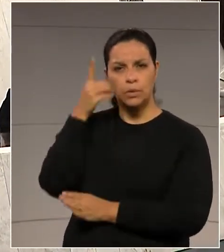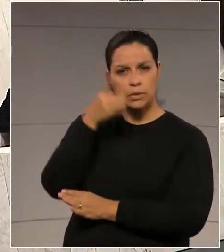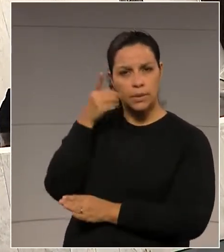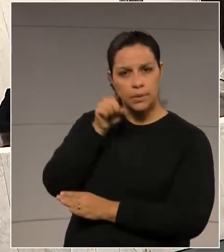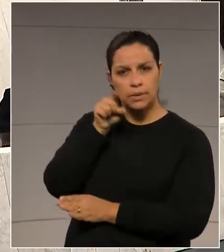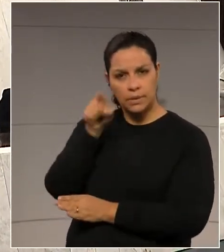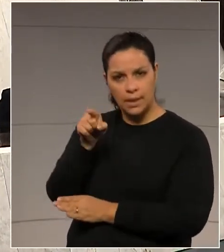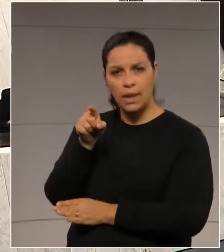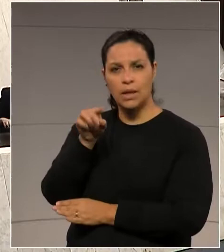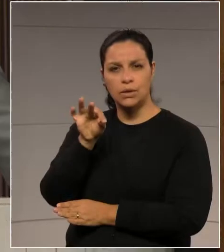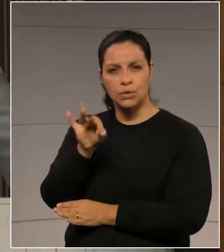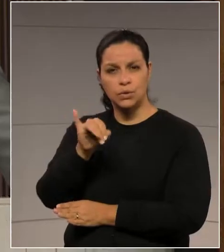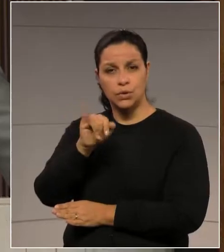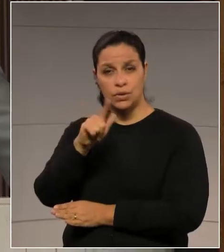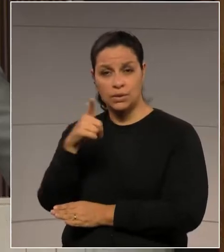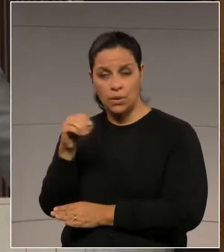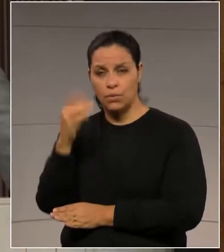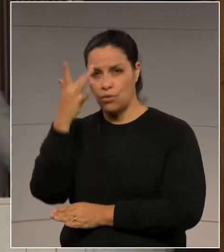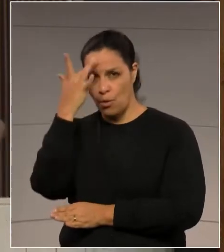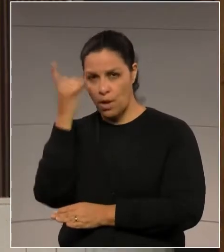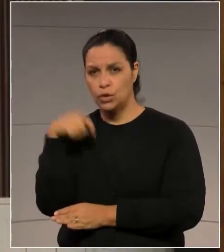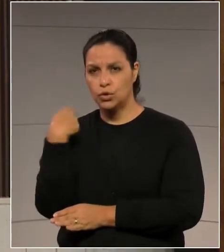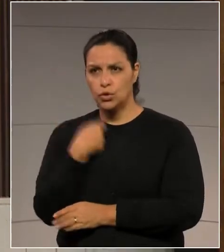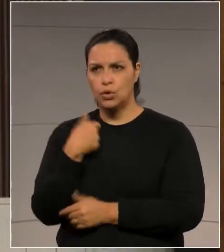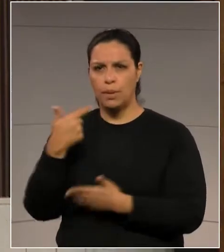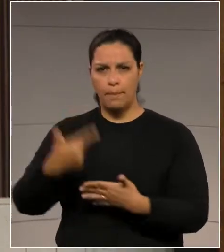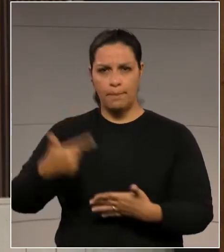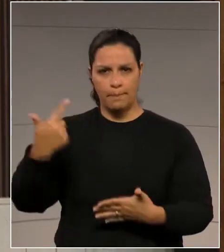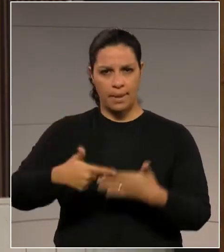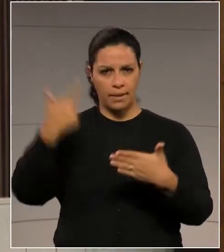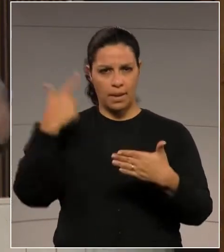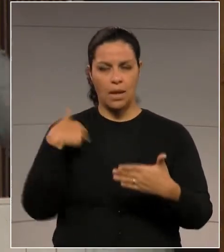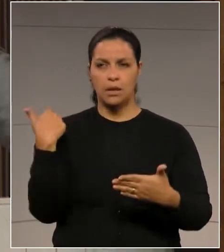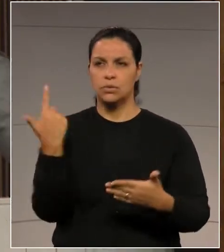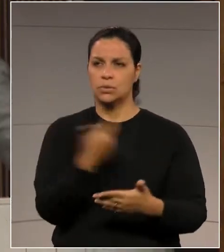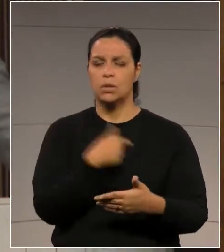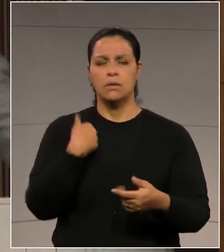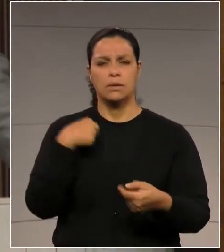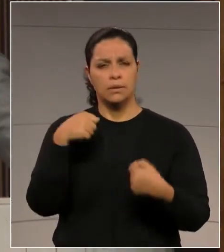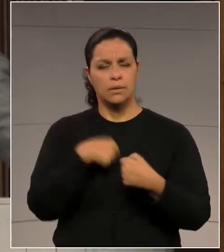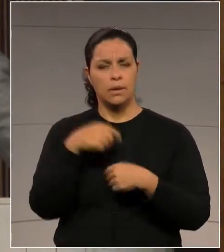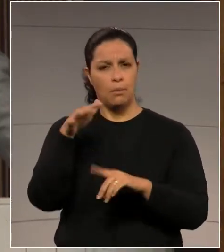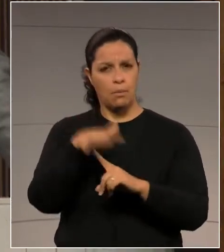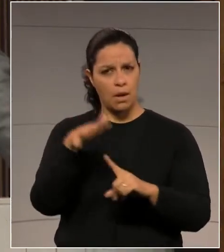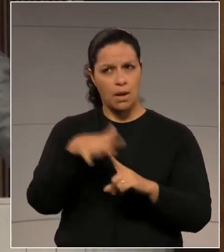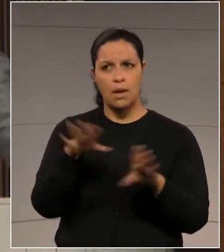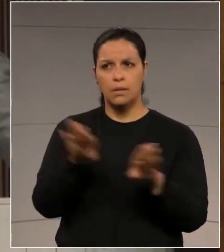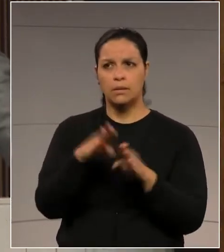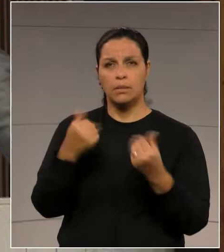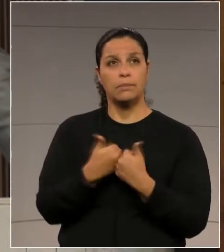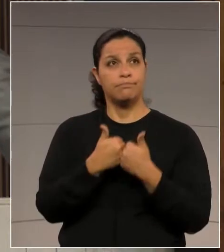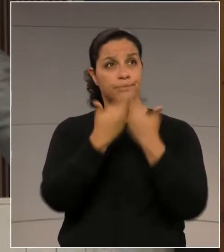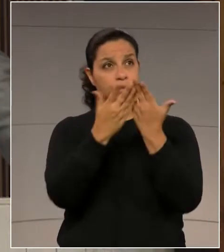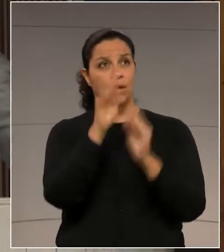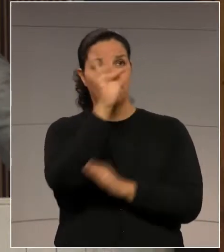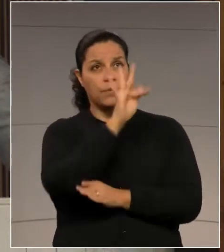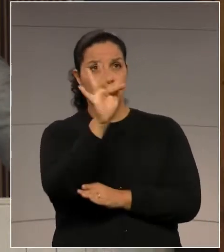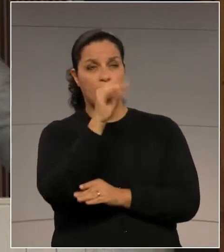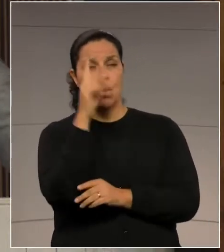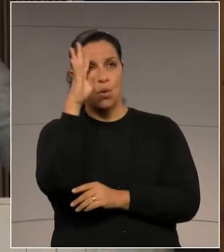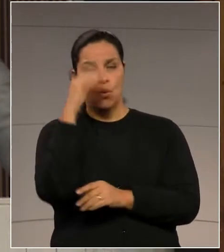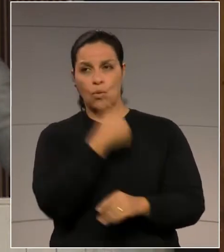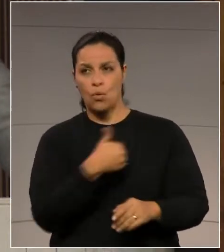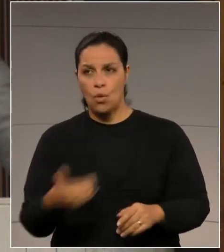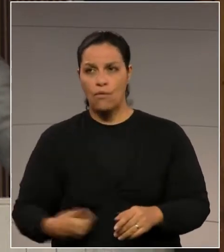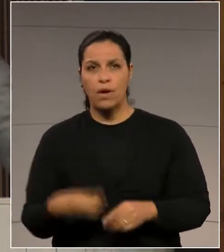Tião de amanhã sobre as concessões nas quais o Paraná abre mão para o governo federal, ou seja,